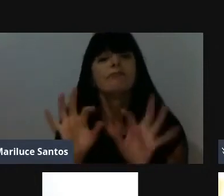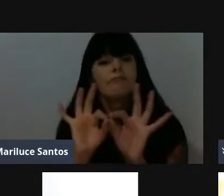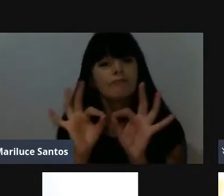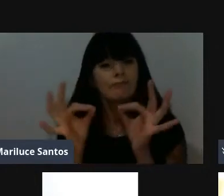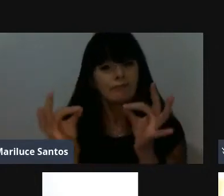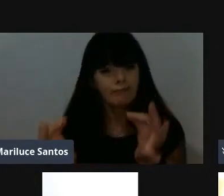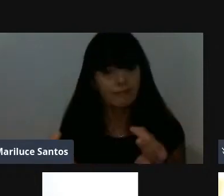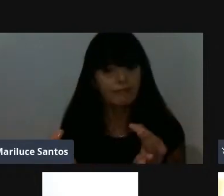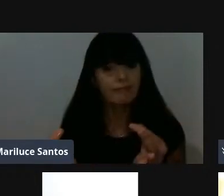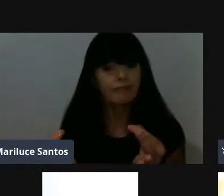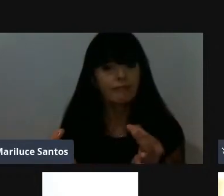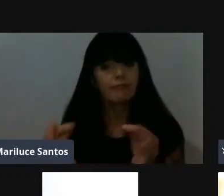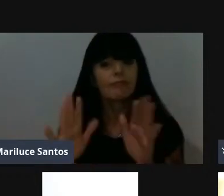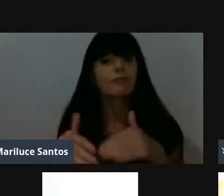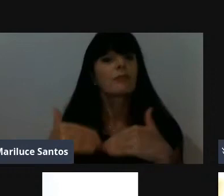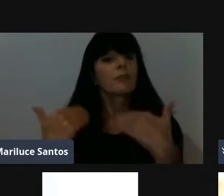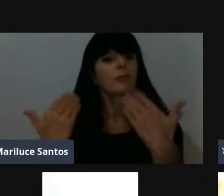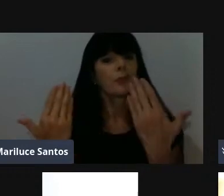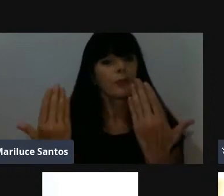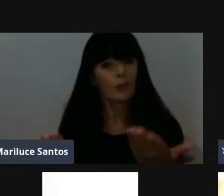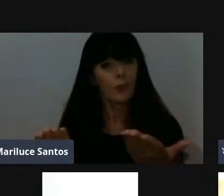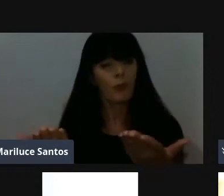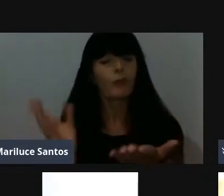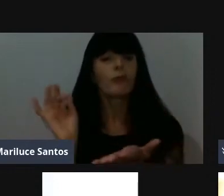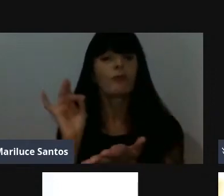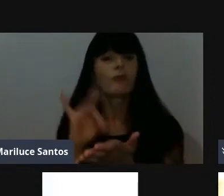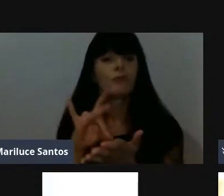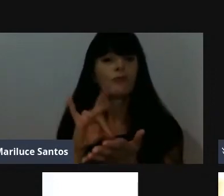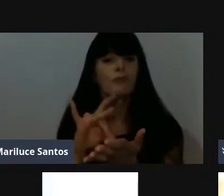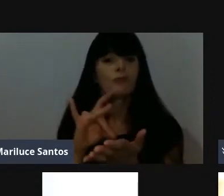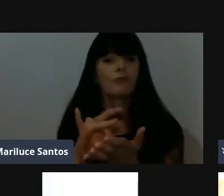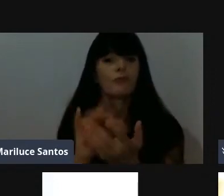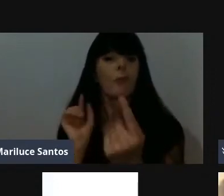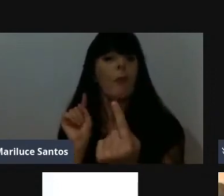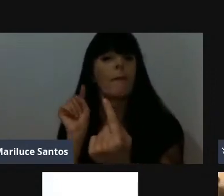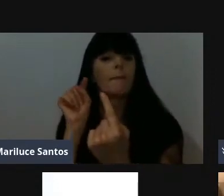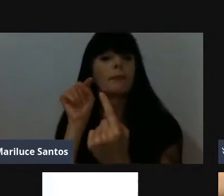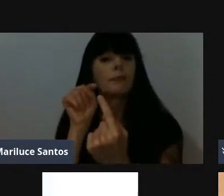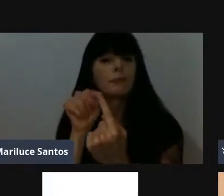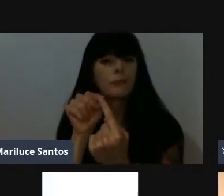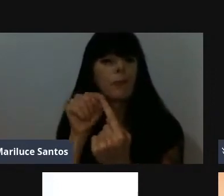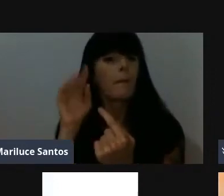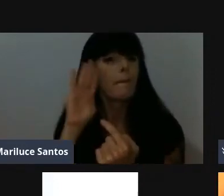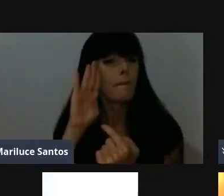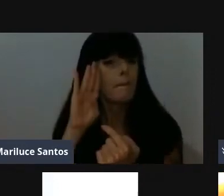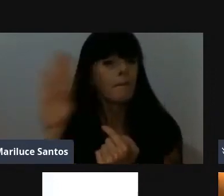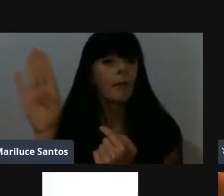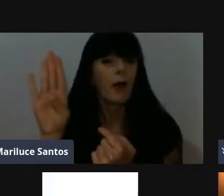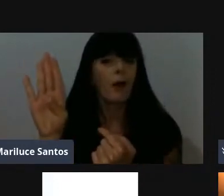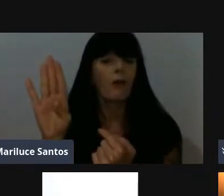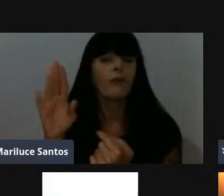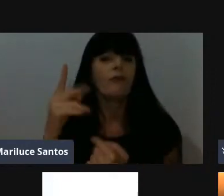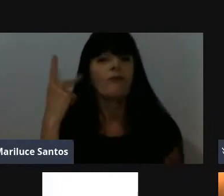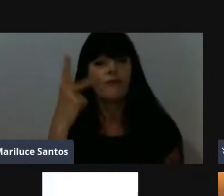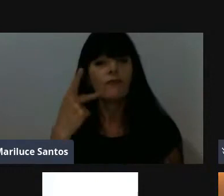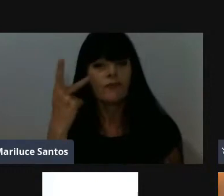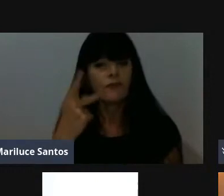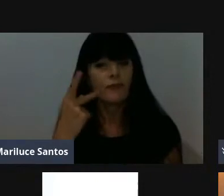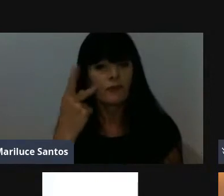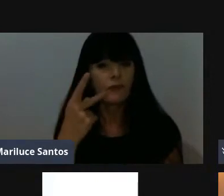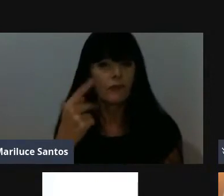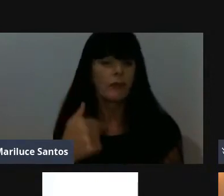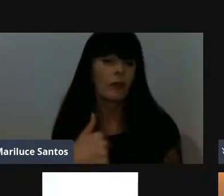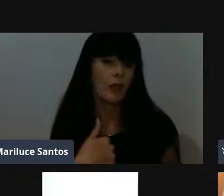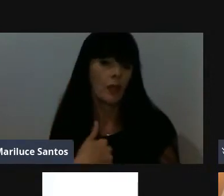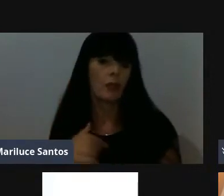bem simples, qual é, de verdade, a função do vereador? Para os nossos alunos, porque eu,